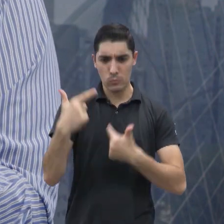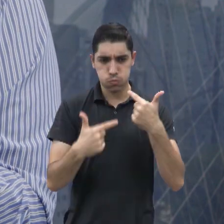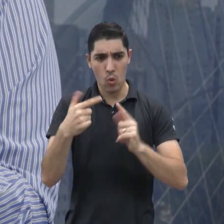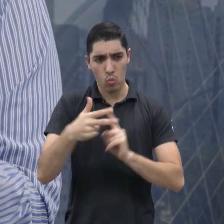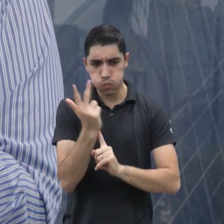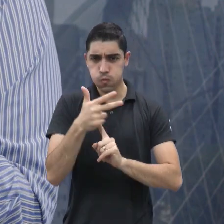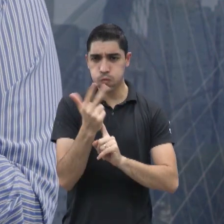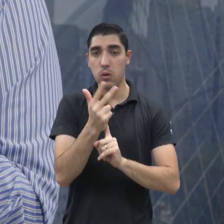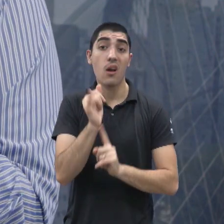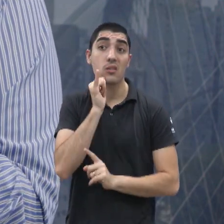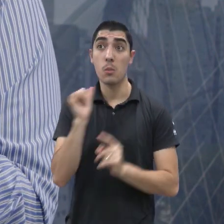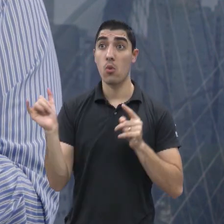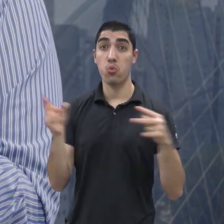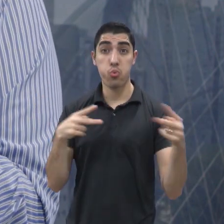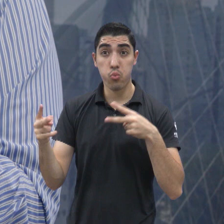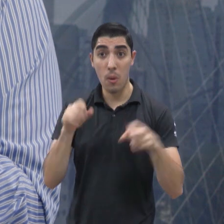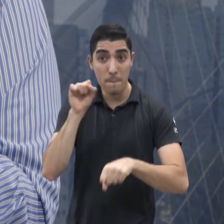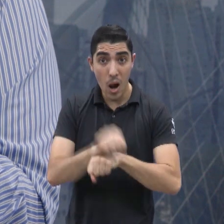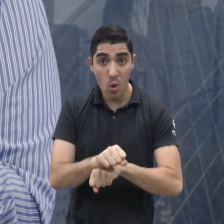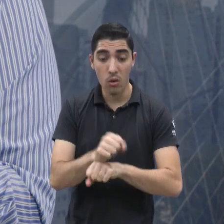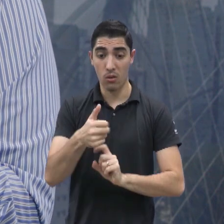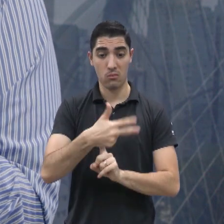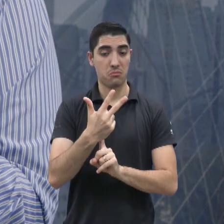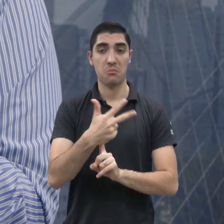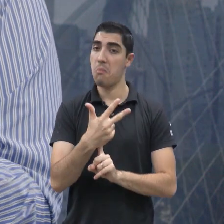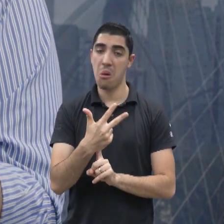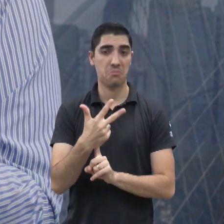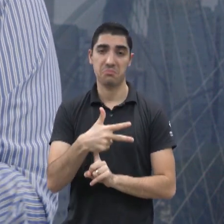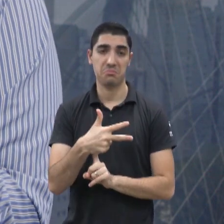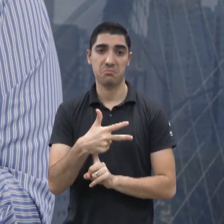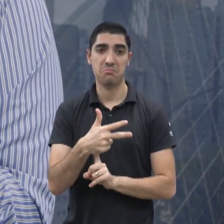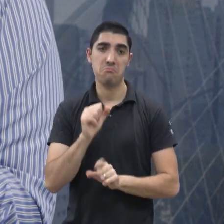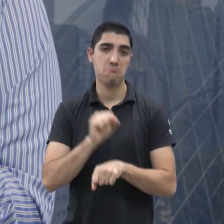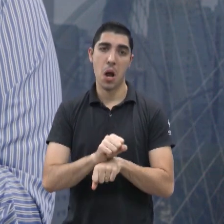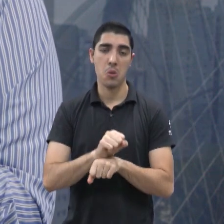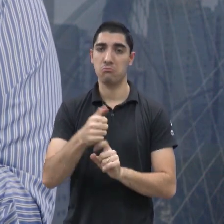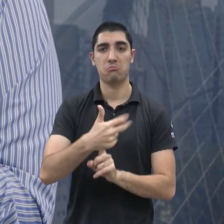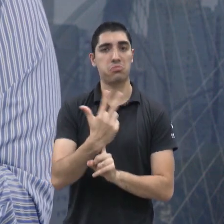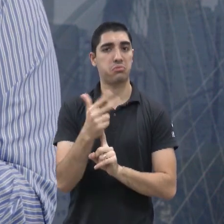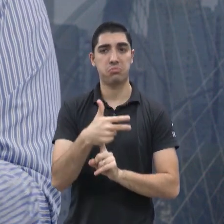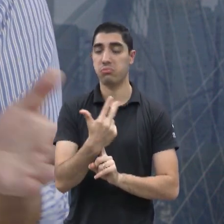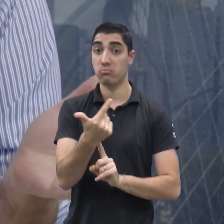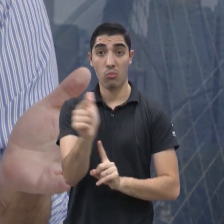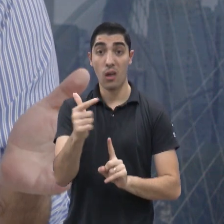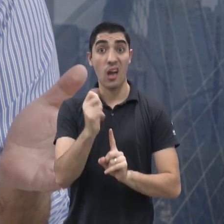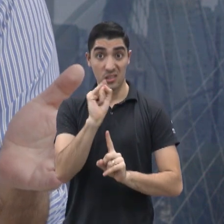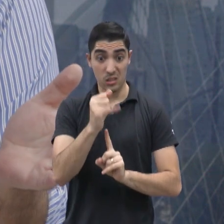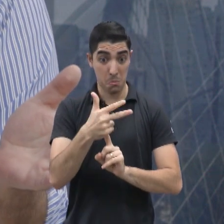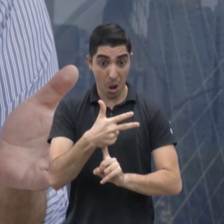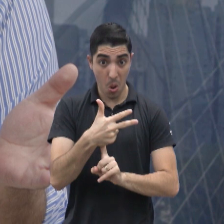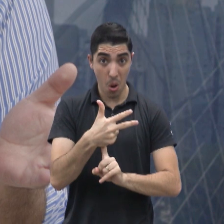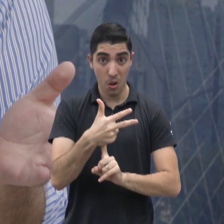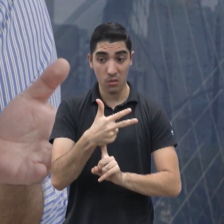Parou de ventar, parou de rodar o catavento, né? Parou de rodar, você não tem energia. E aí, quem tem que segurar